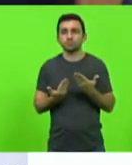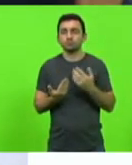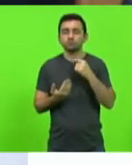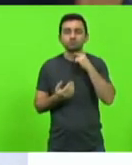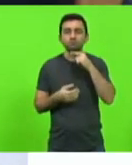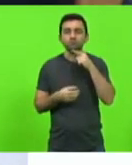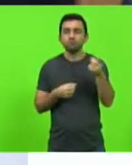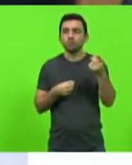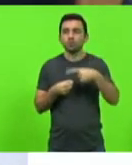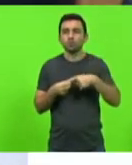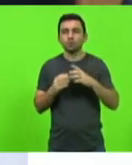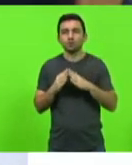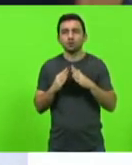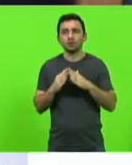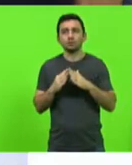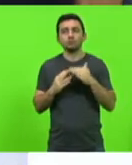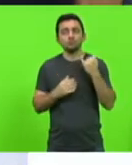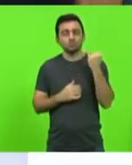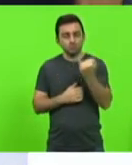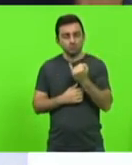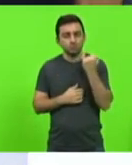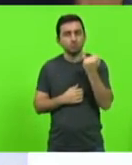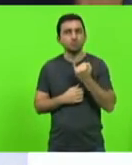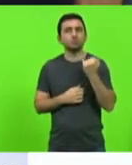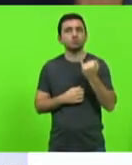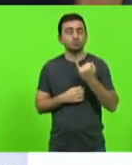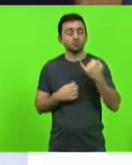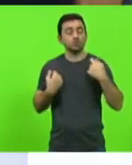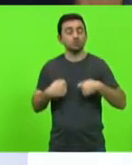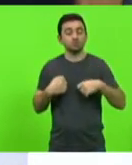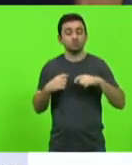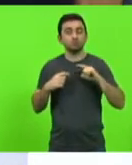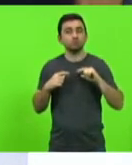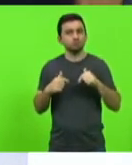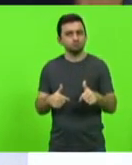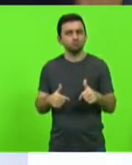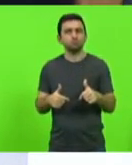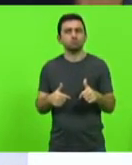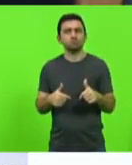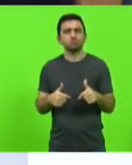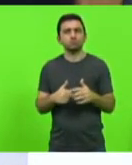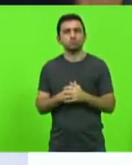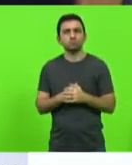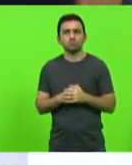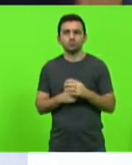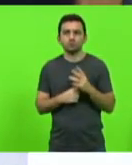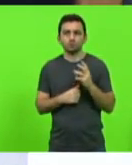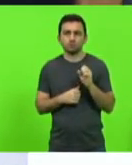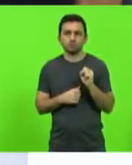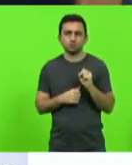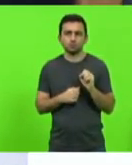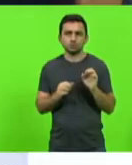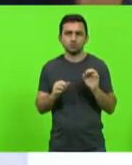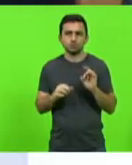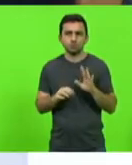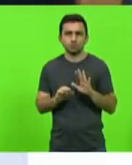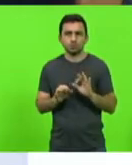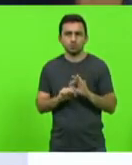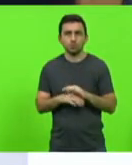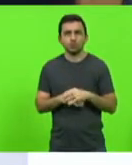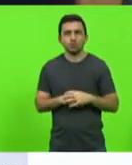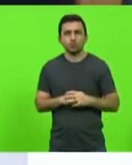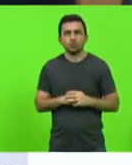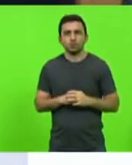casa. Então, é importante ter uma ação efetiva. presidente, 30 segundos só para concluir minha linha de raciocínio. Um minuto.